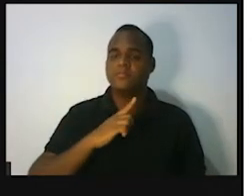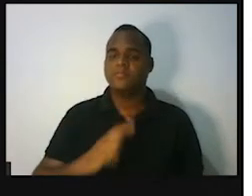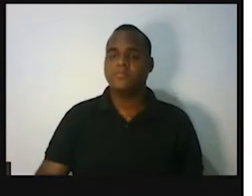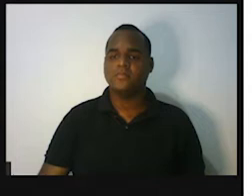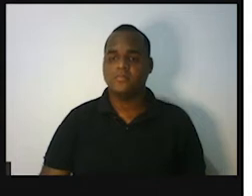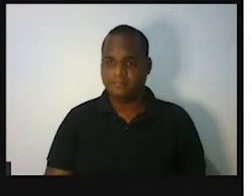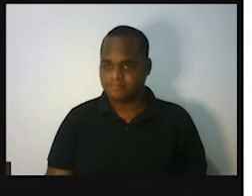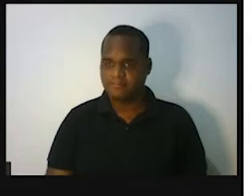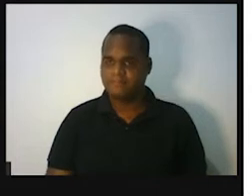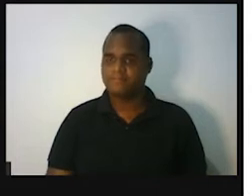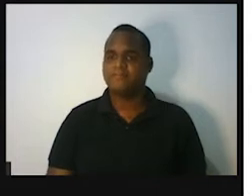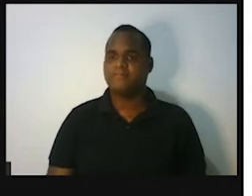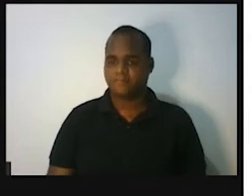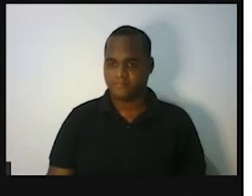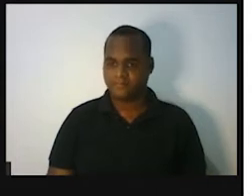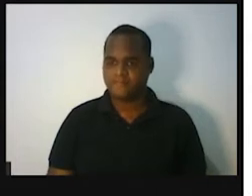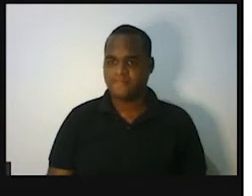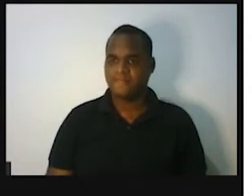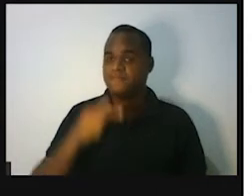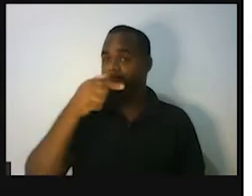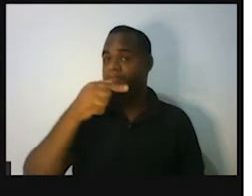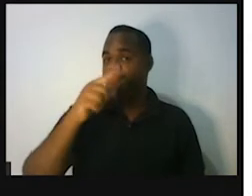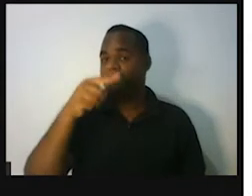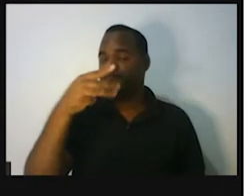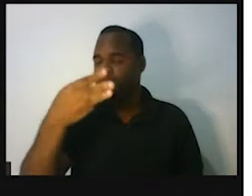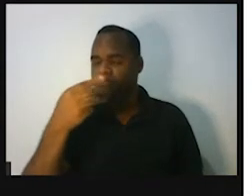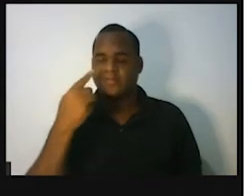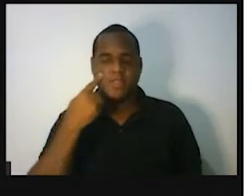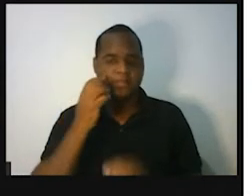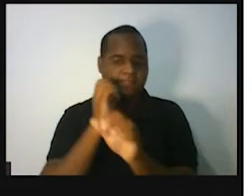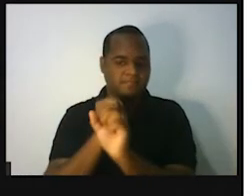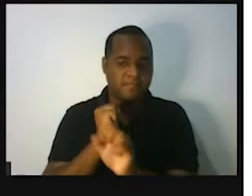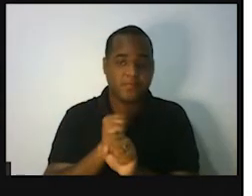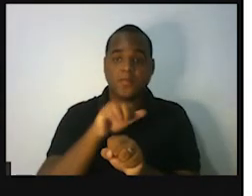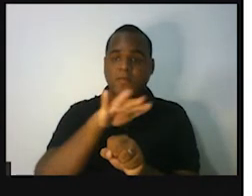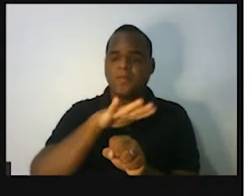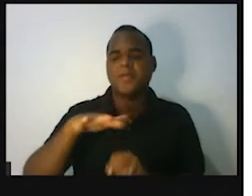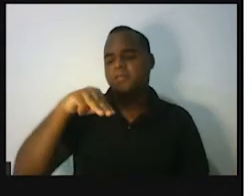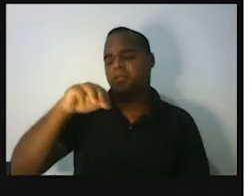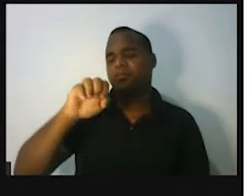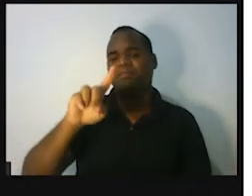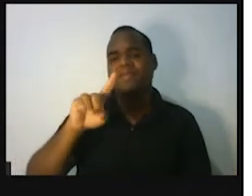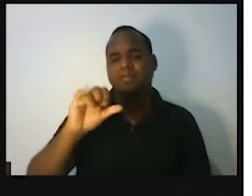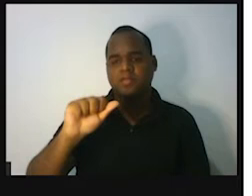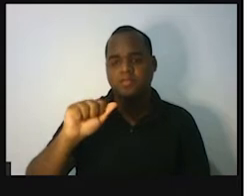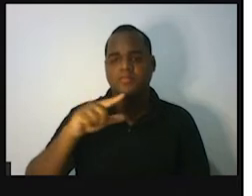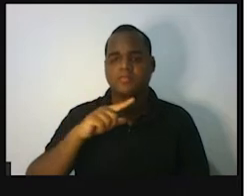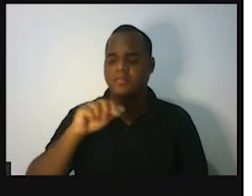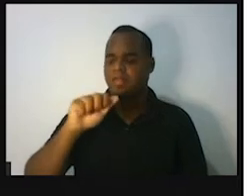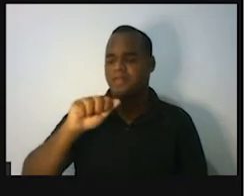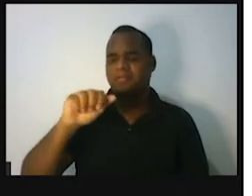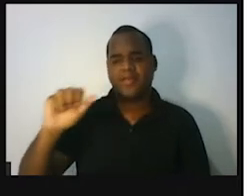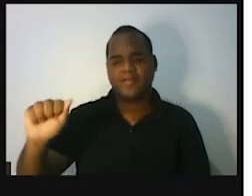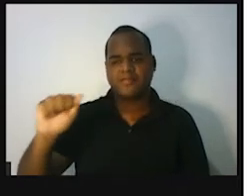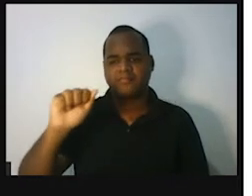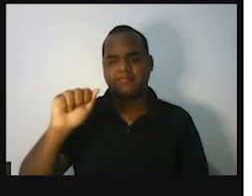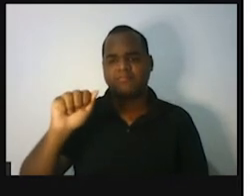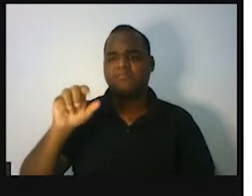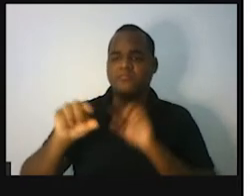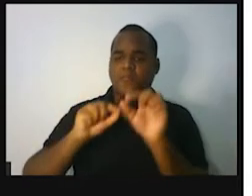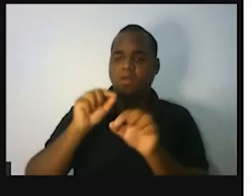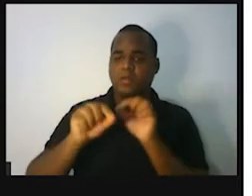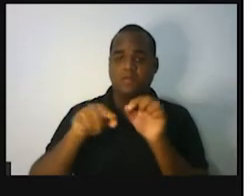esse cálculo que a gente fez é o chamado cálculo da média aritmética. Tá? A gente